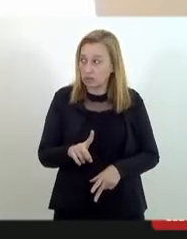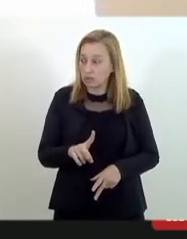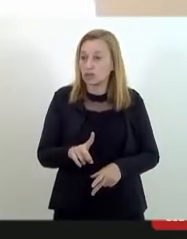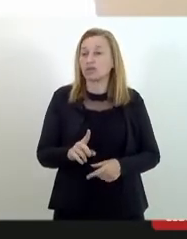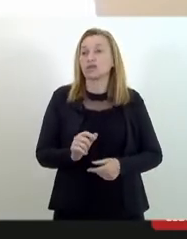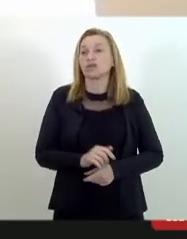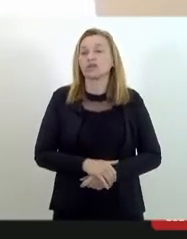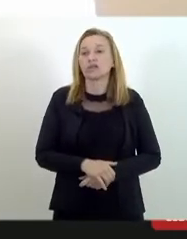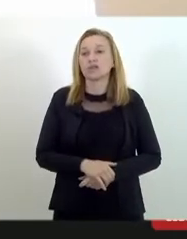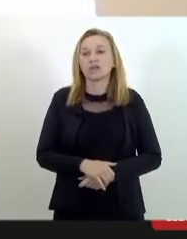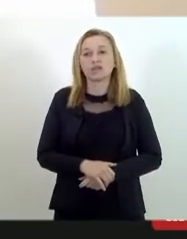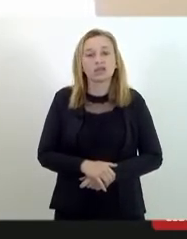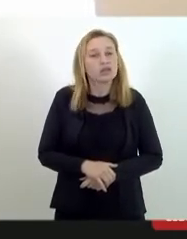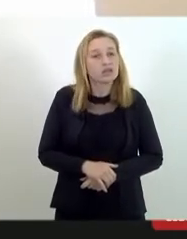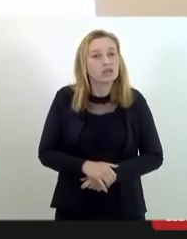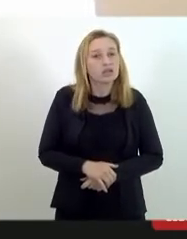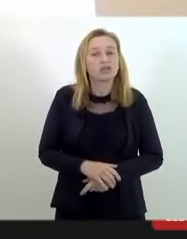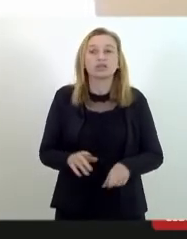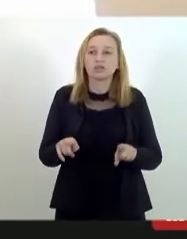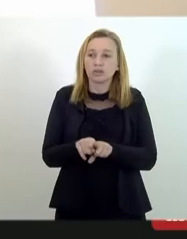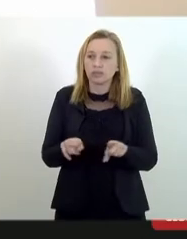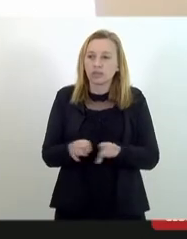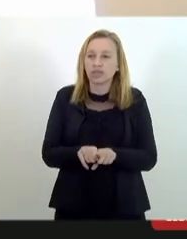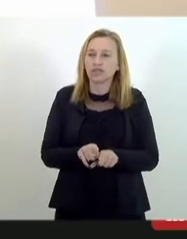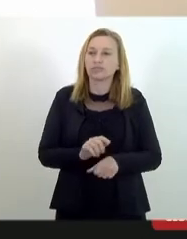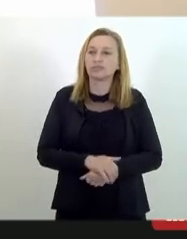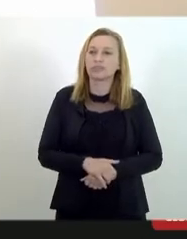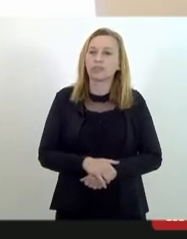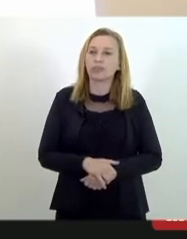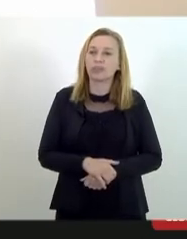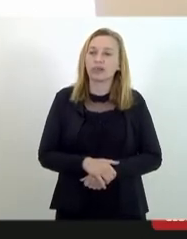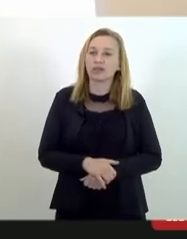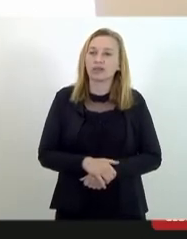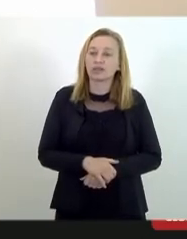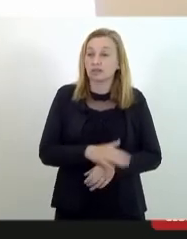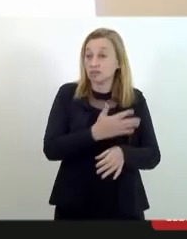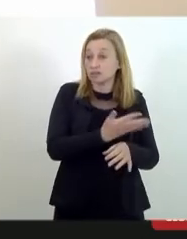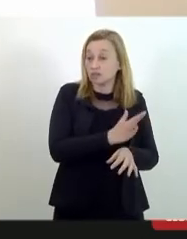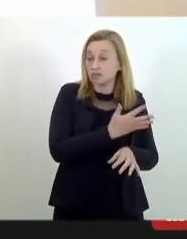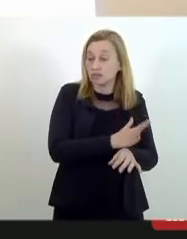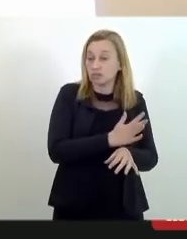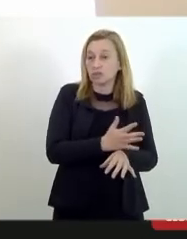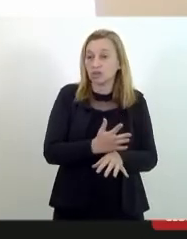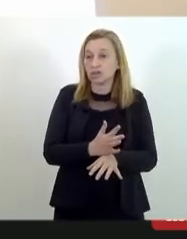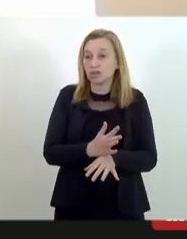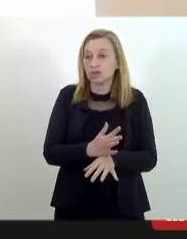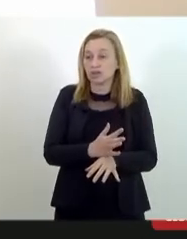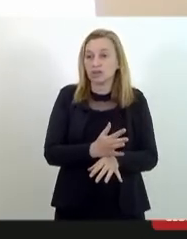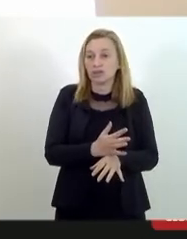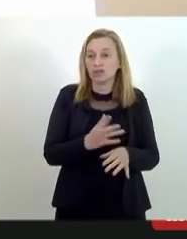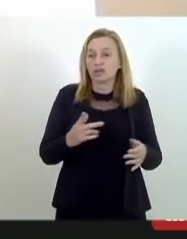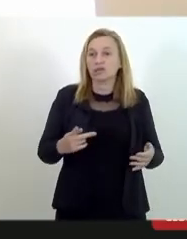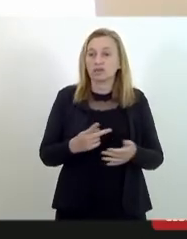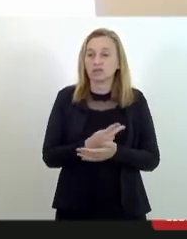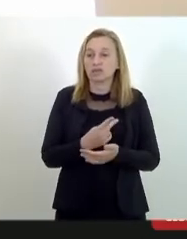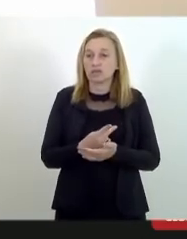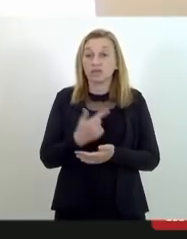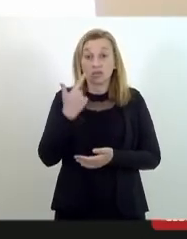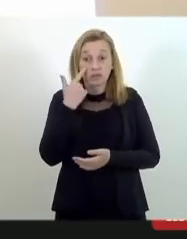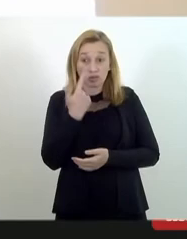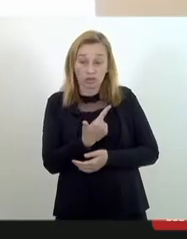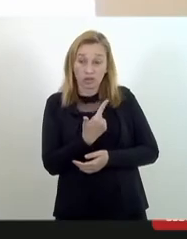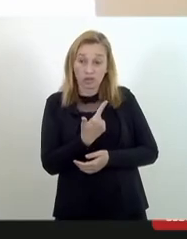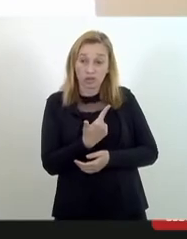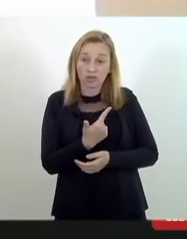distinta. Sabemos também, e é inegável que as práticas têm sido recorrentes às violações. Temos o dossiê do